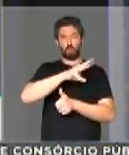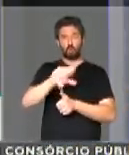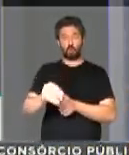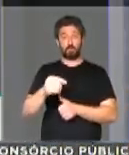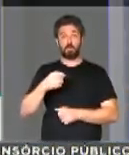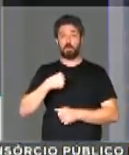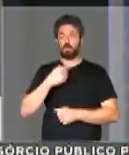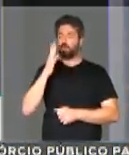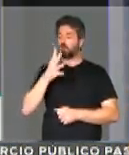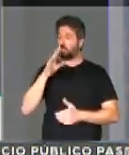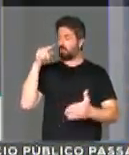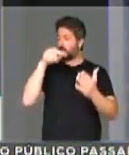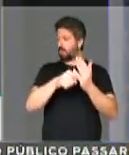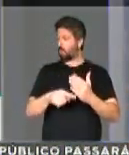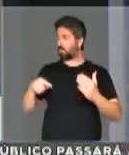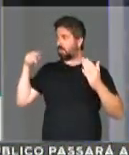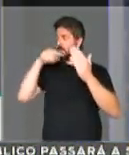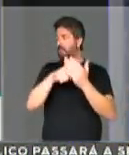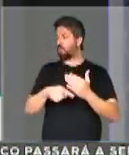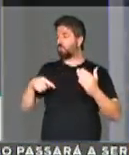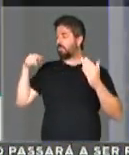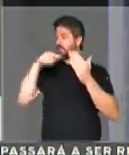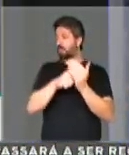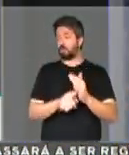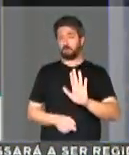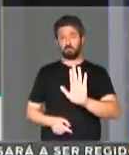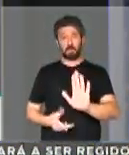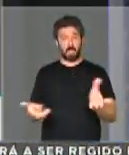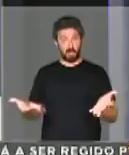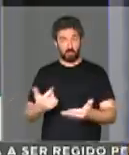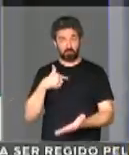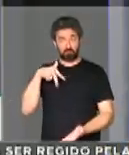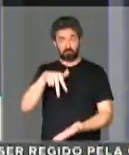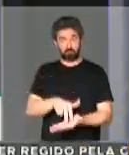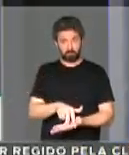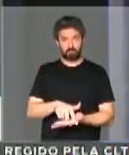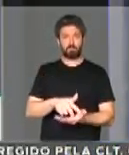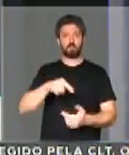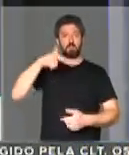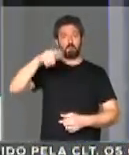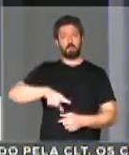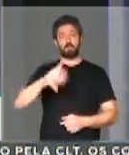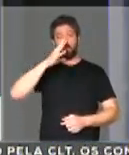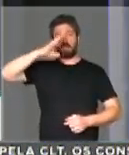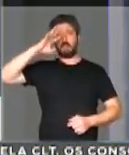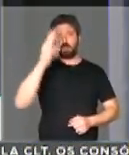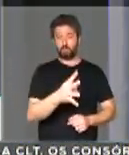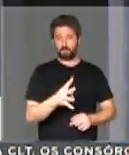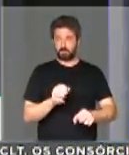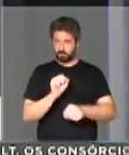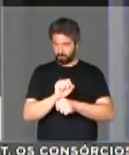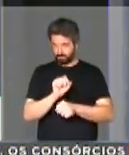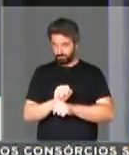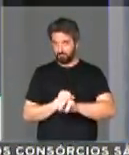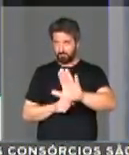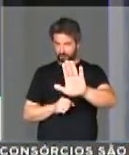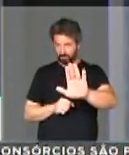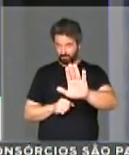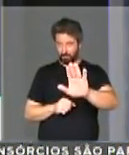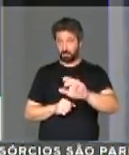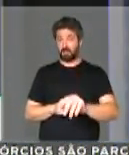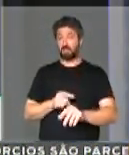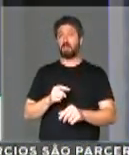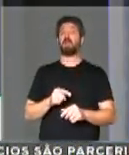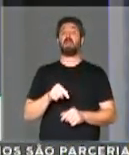E eu vinha denunciando isso há muito tempo, mas agora venham aqui fazer outra denúncia. Aguardem. Isso será